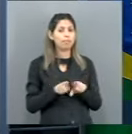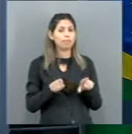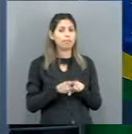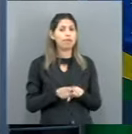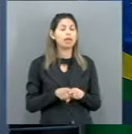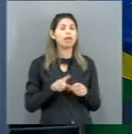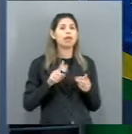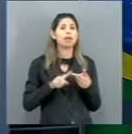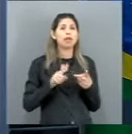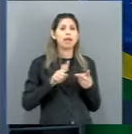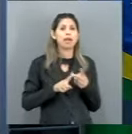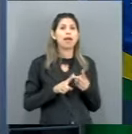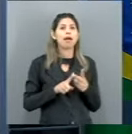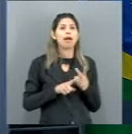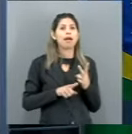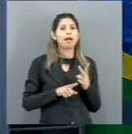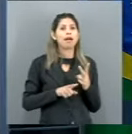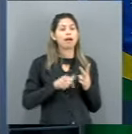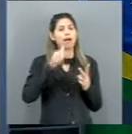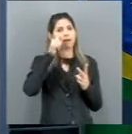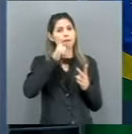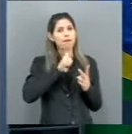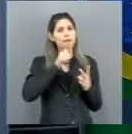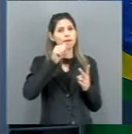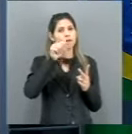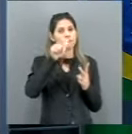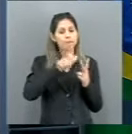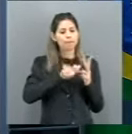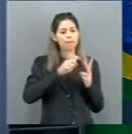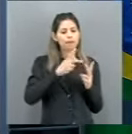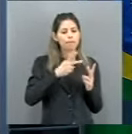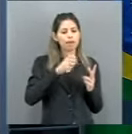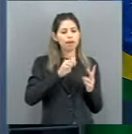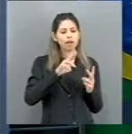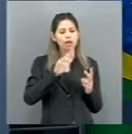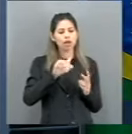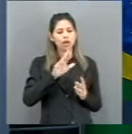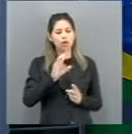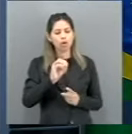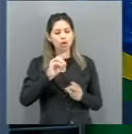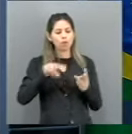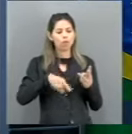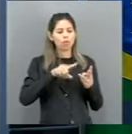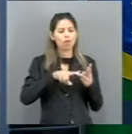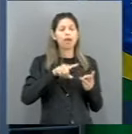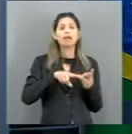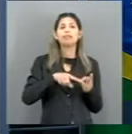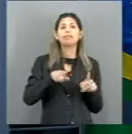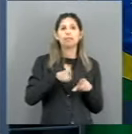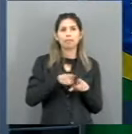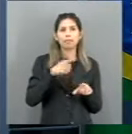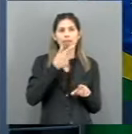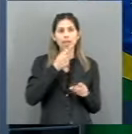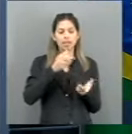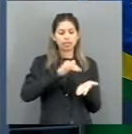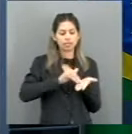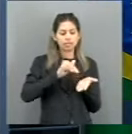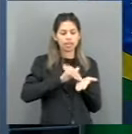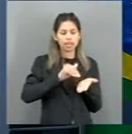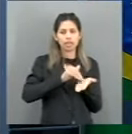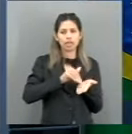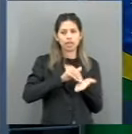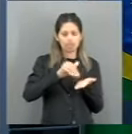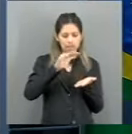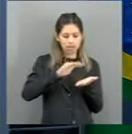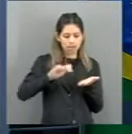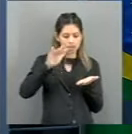Iorgues, e secretários municipais. Fizemos uma reunião, conversando sobre o tema e